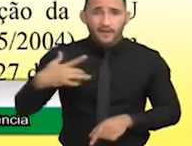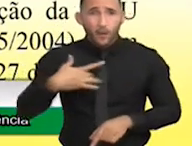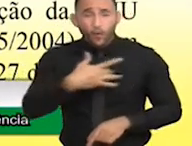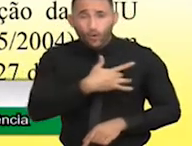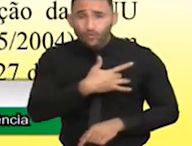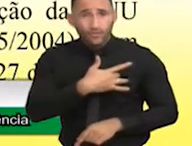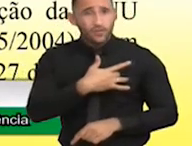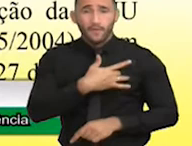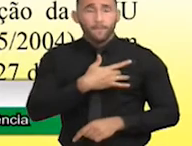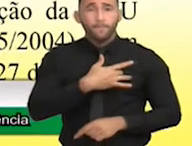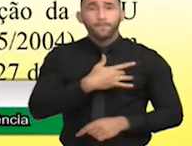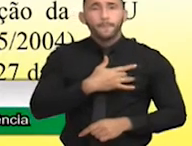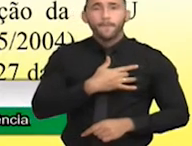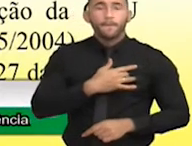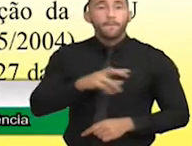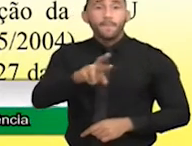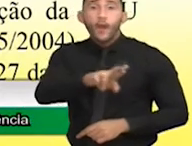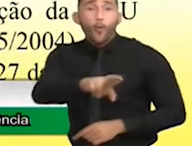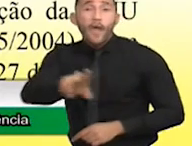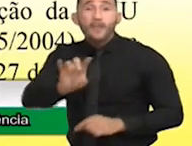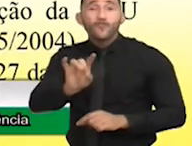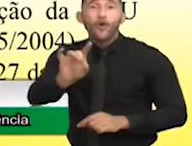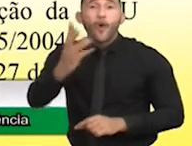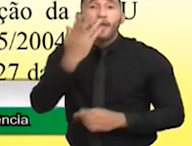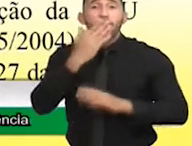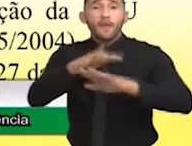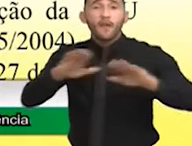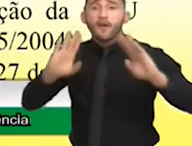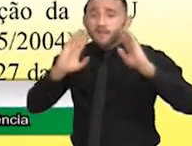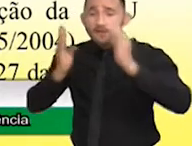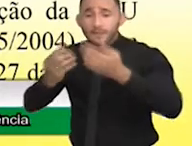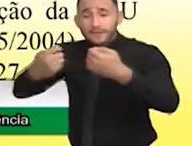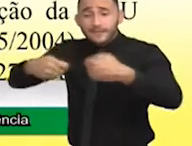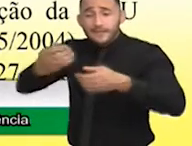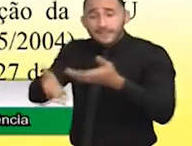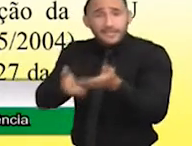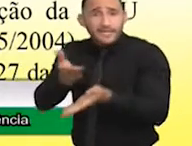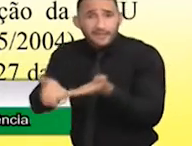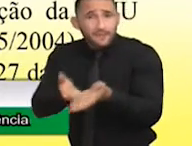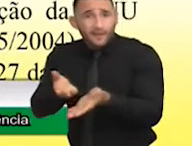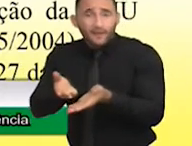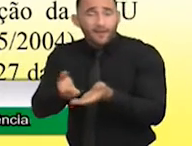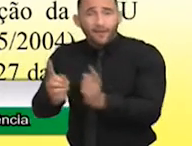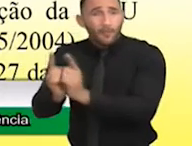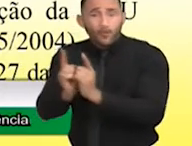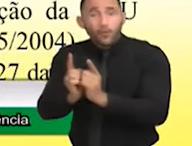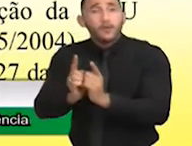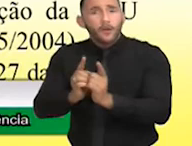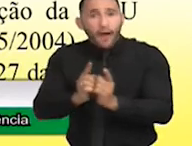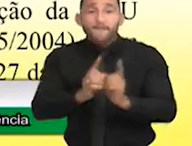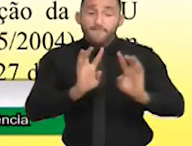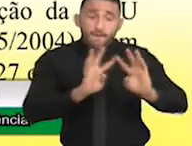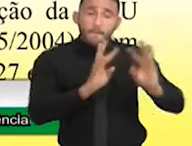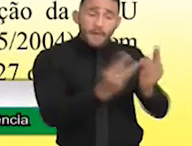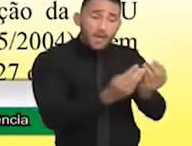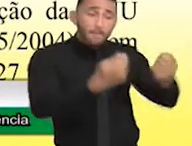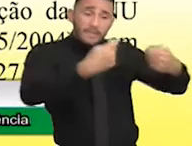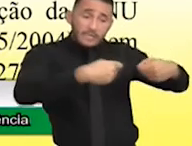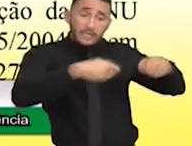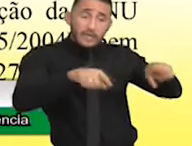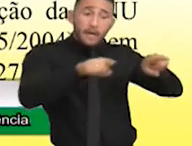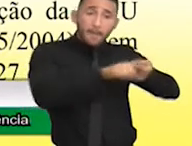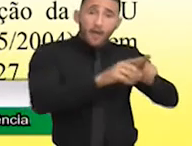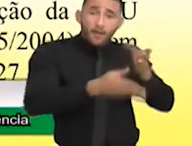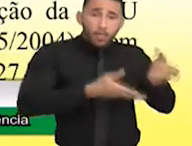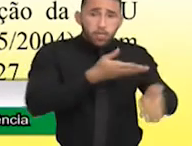não somente a criança, não somente a pessoa com deficiência precisa de tratamento, mas os seus familiares também. Não